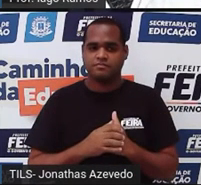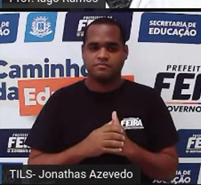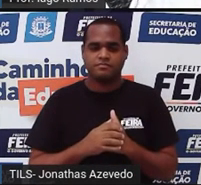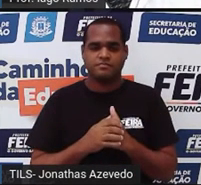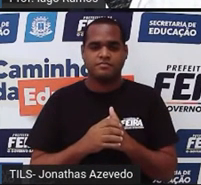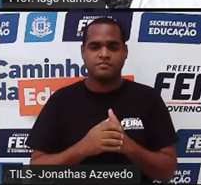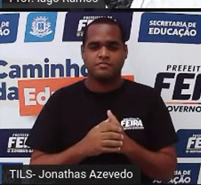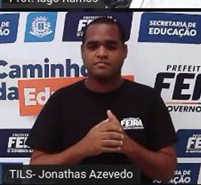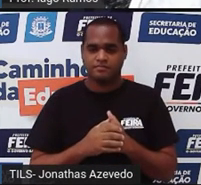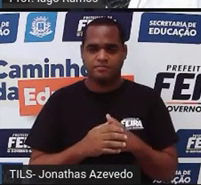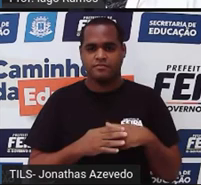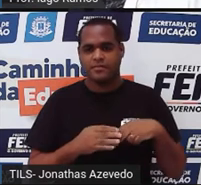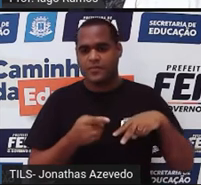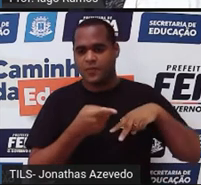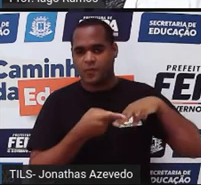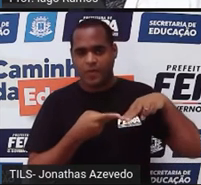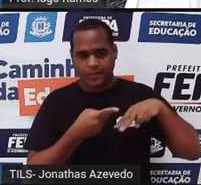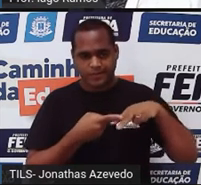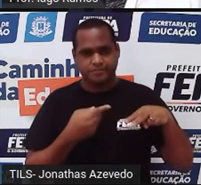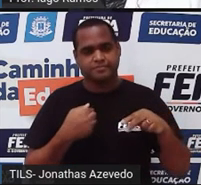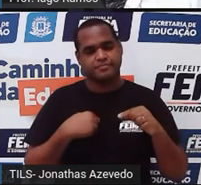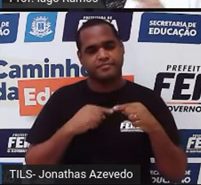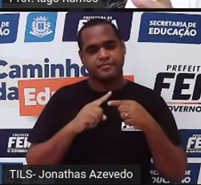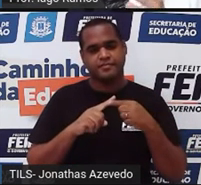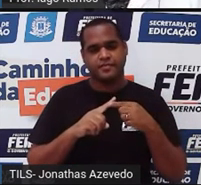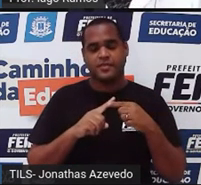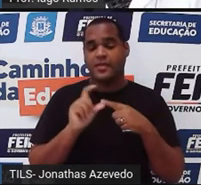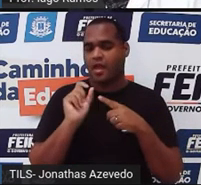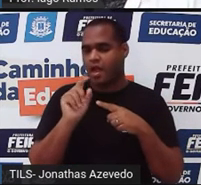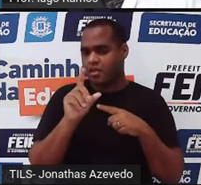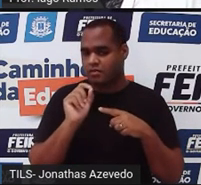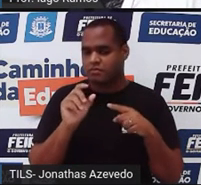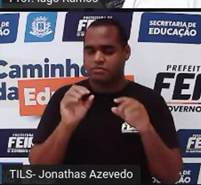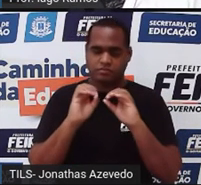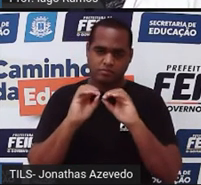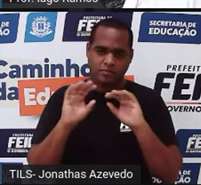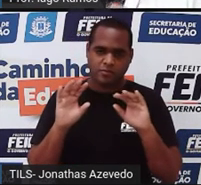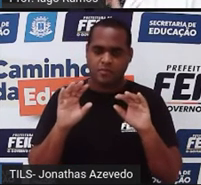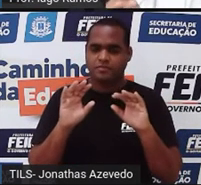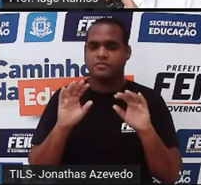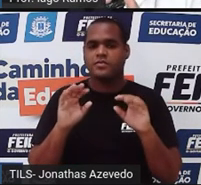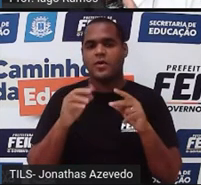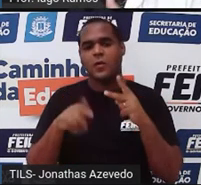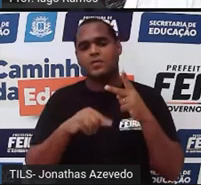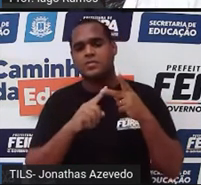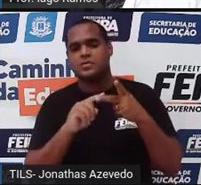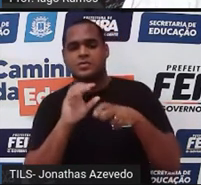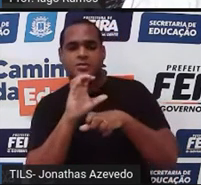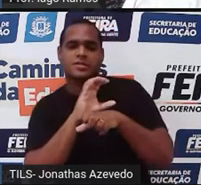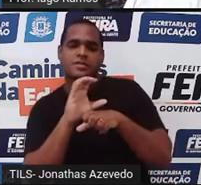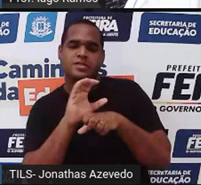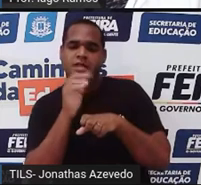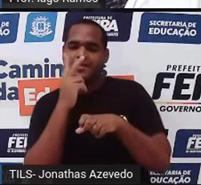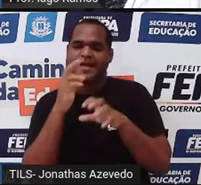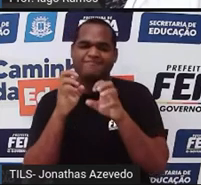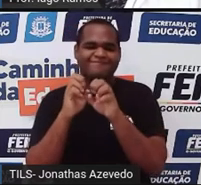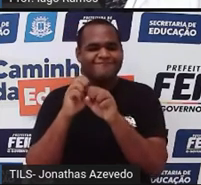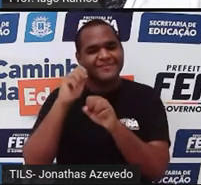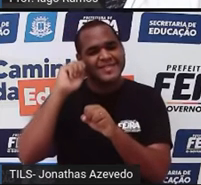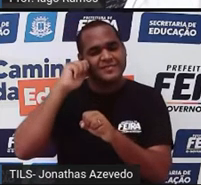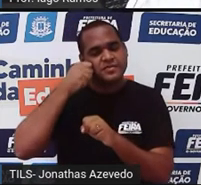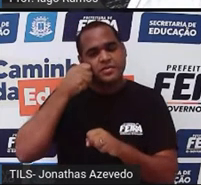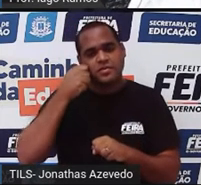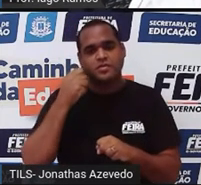como opções duas calças, uma calça ali azul claro, uma calça ali cinza, chegando mais próximo do preto,